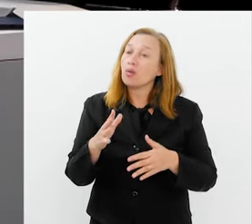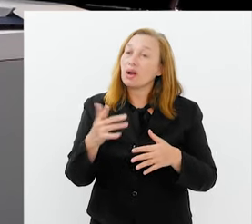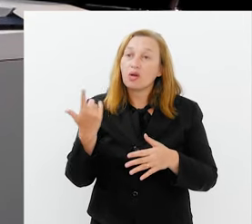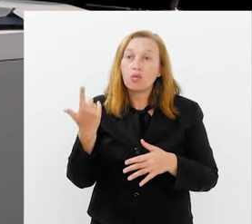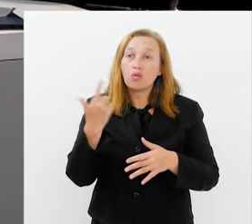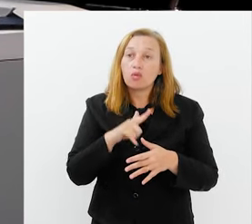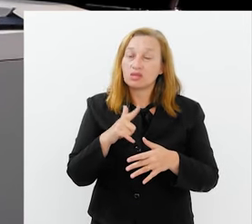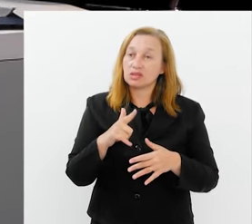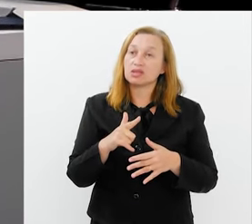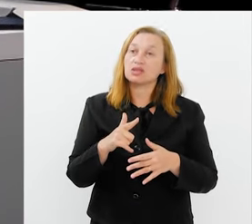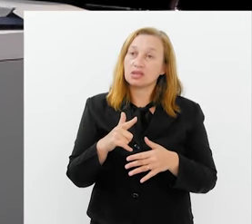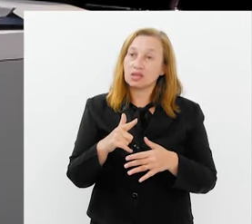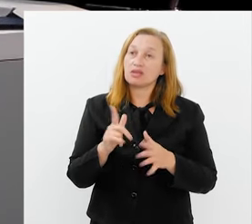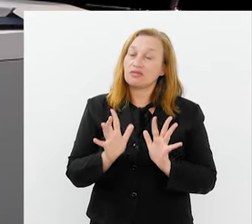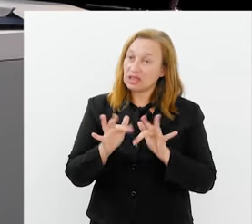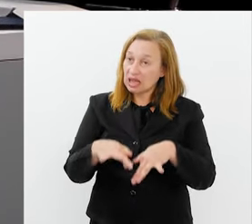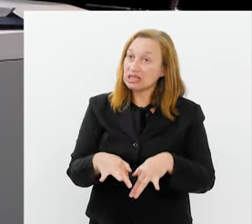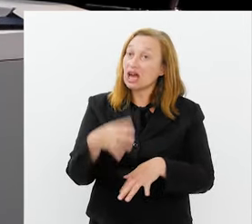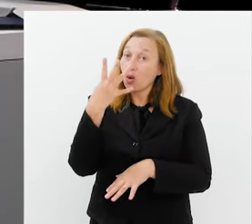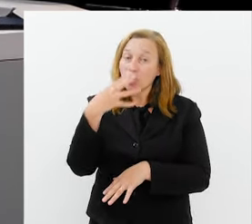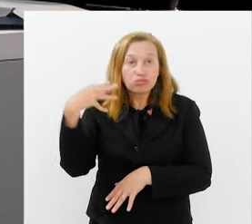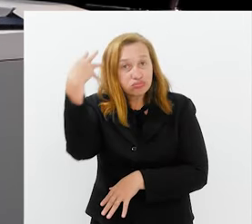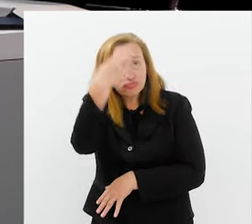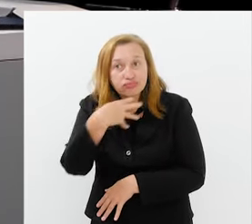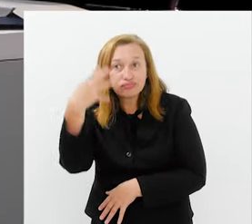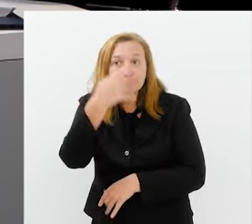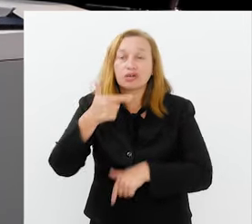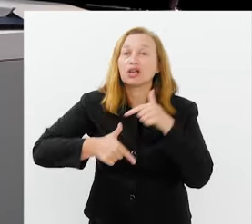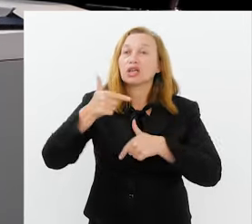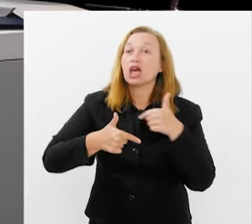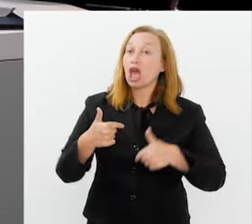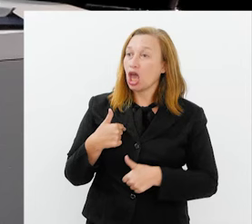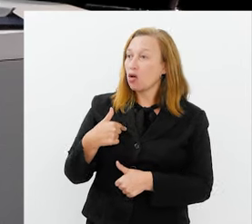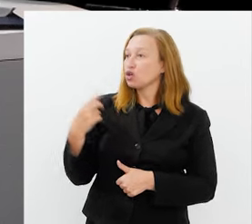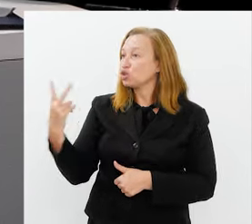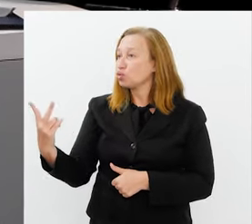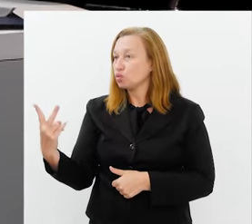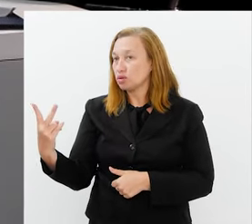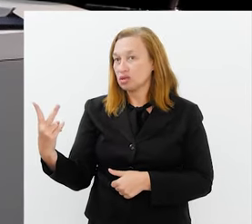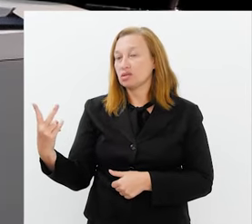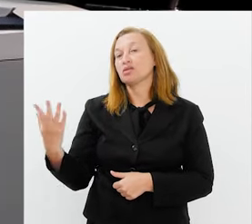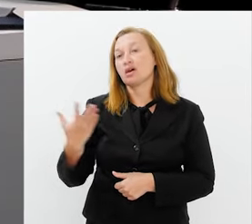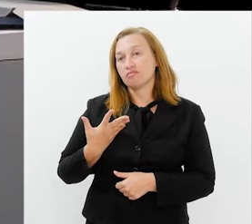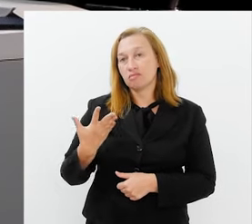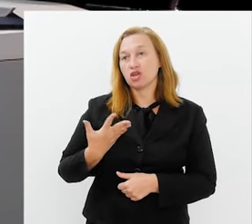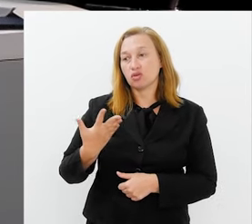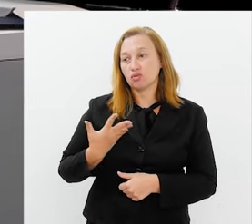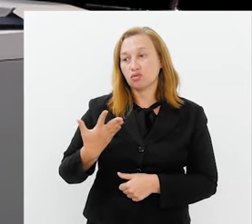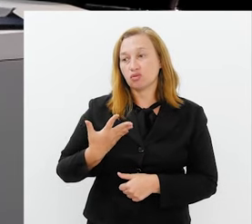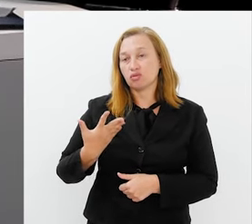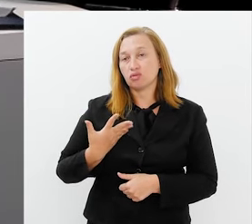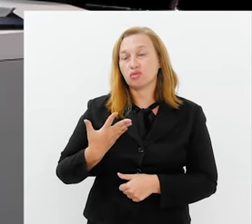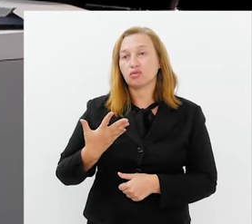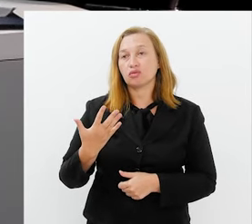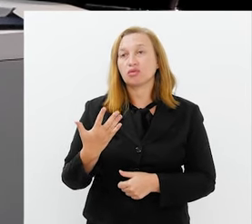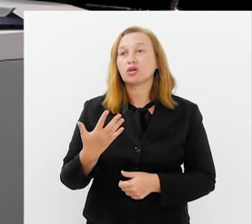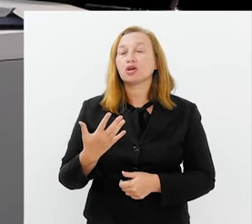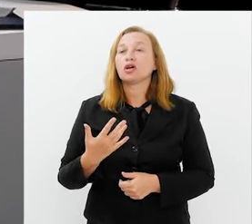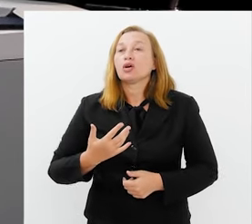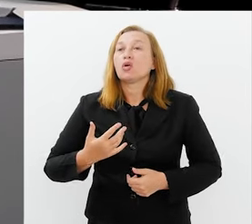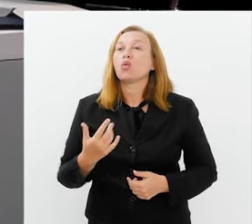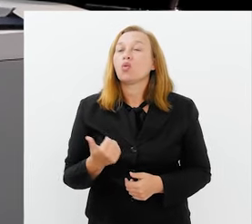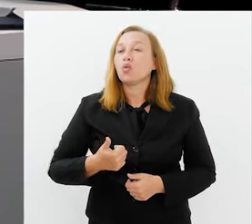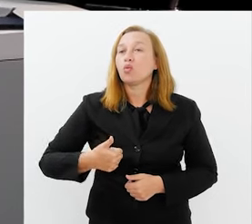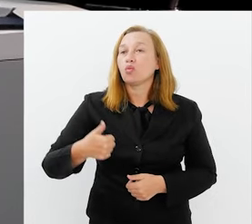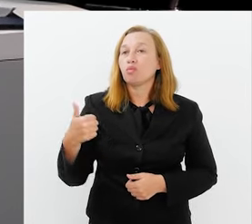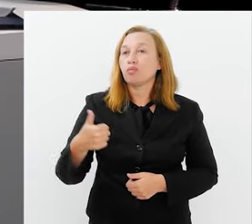para fazer... Para chegar neste nível, 4 horas de trabalho. Eu e mais duas assistentes. Uma assistente